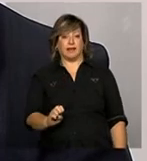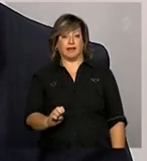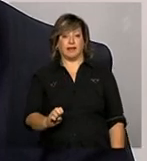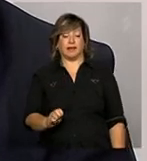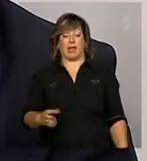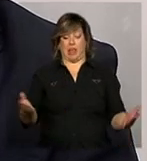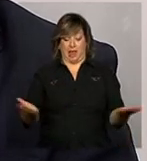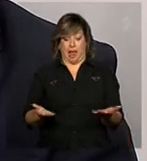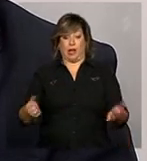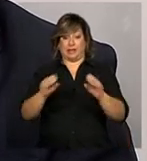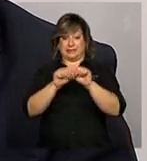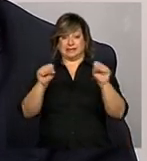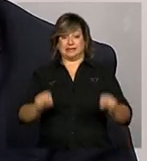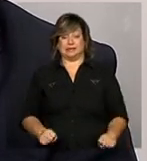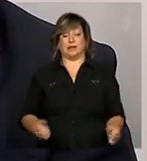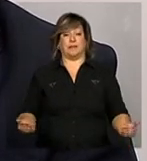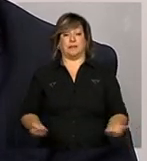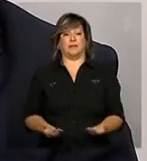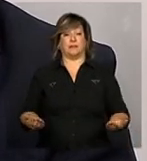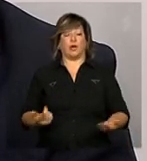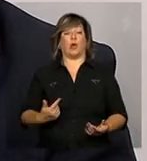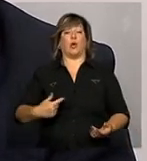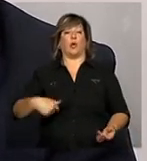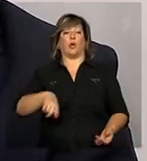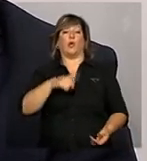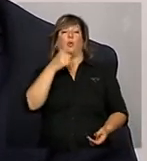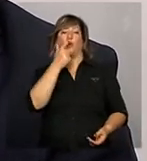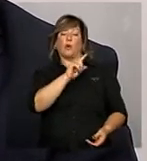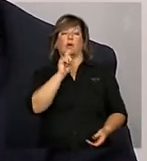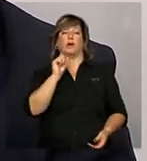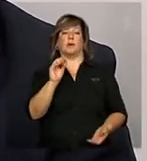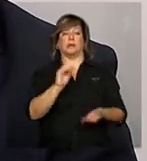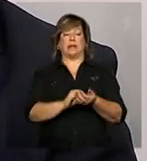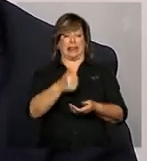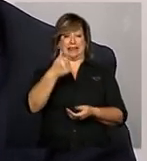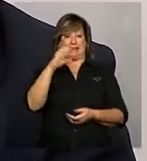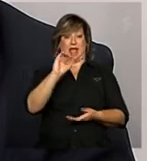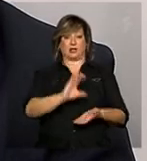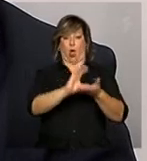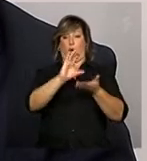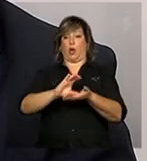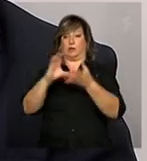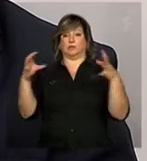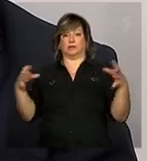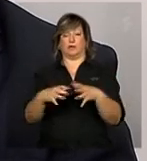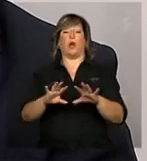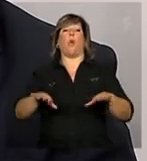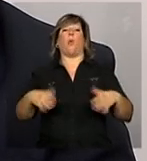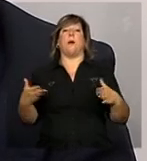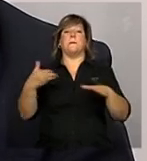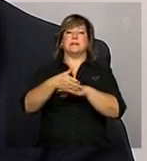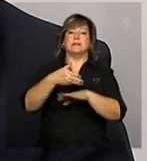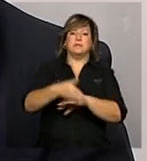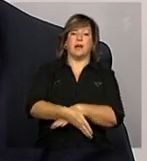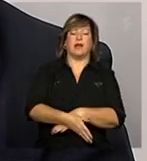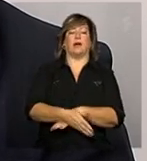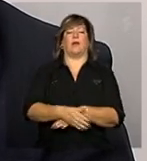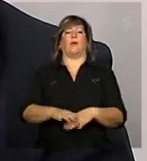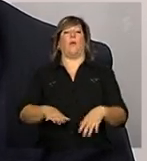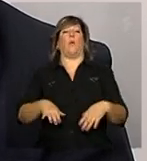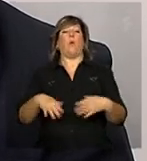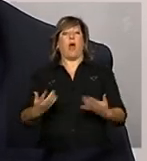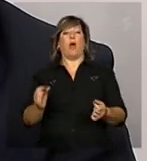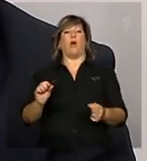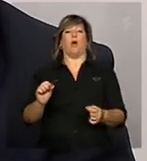atualidade eles conseguem elencar, por exemplo, dos 10 conselheiros, quais participaram, quais que votaram para